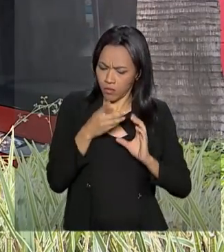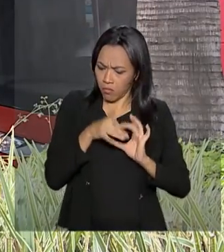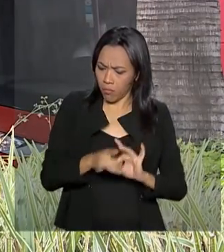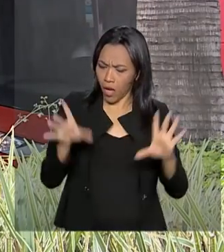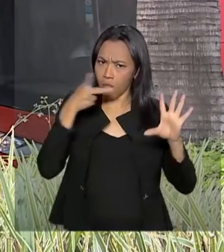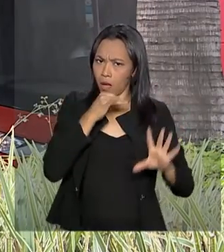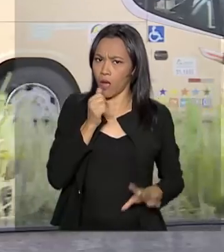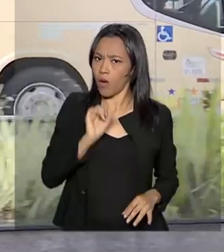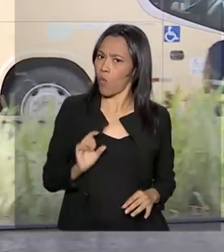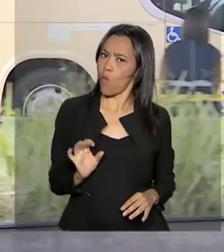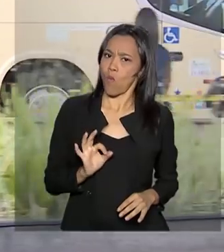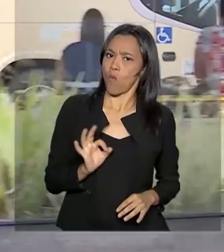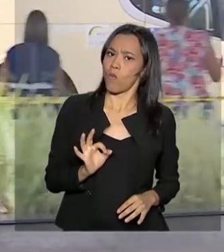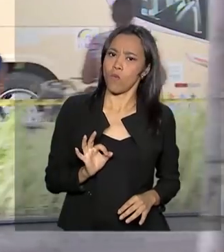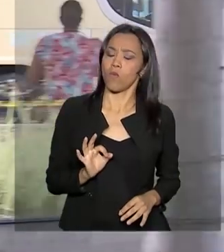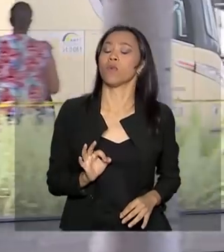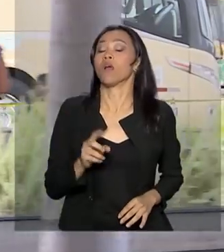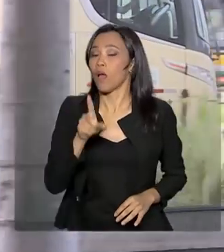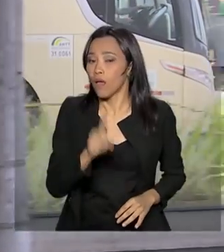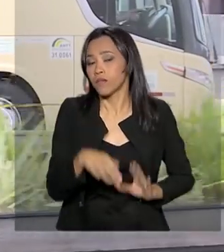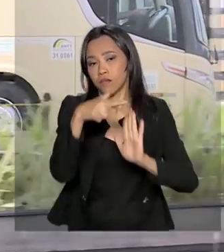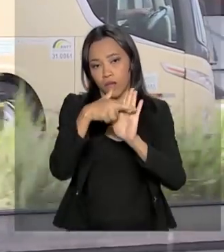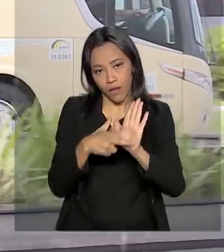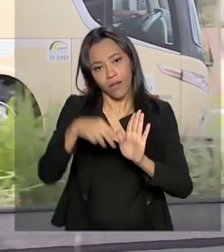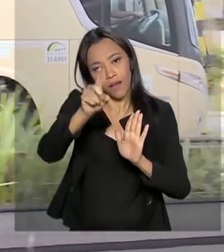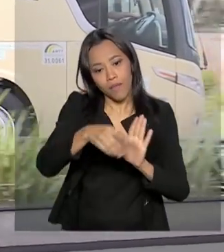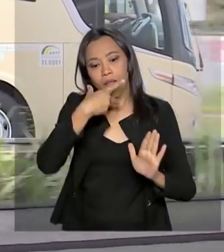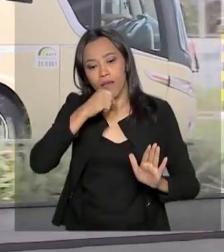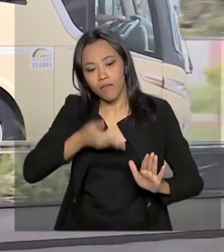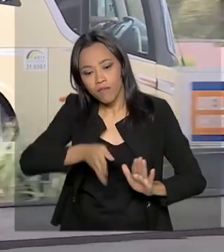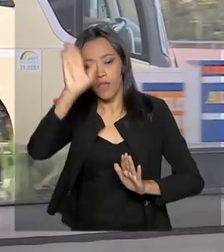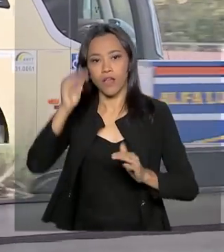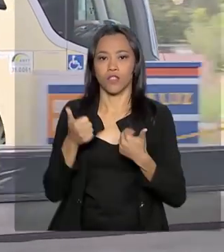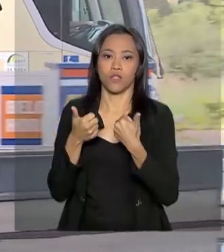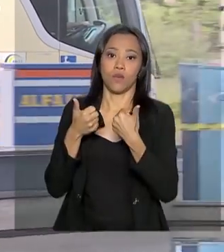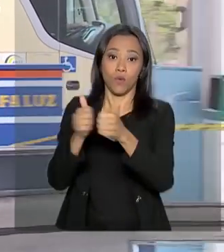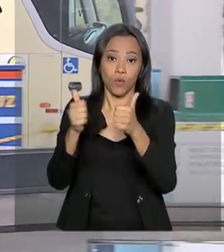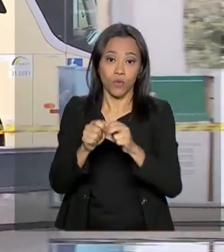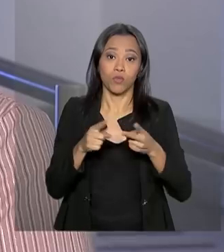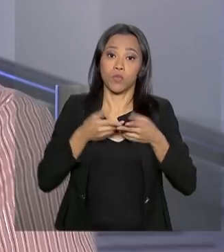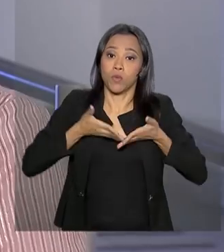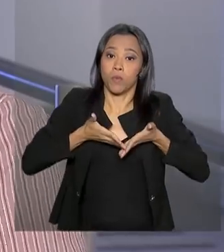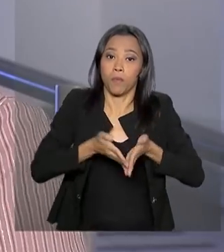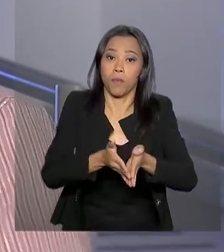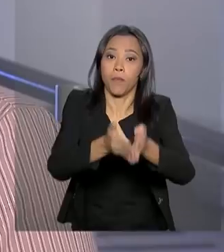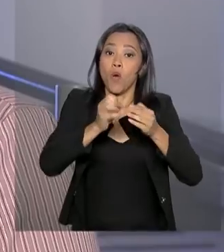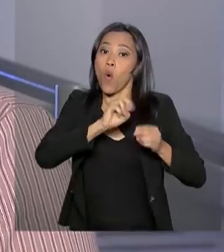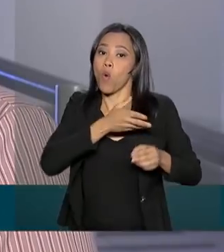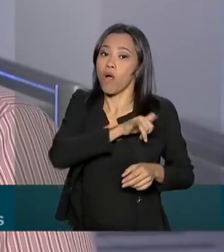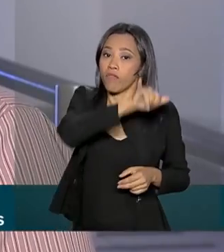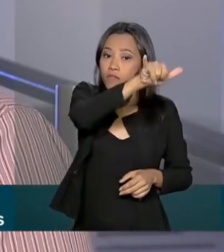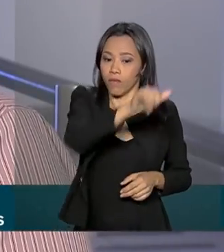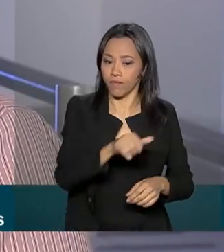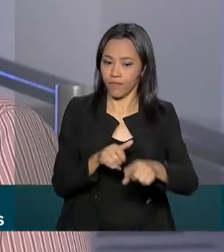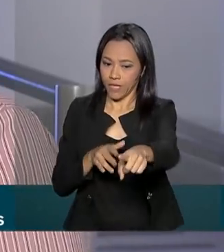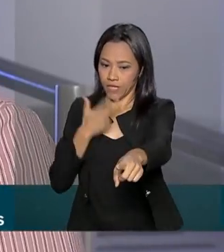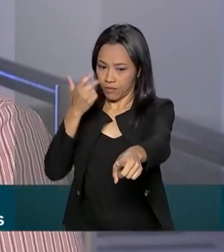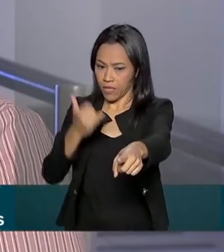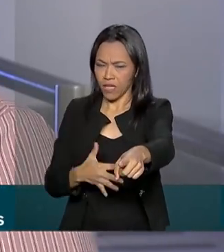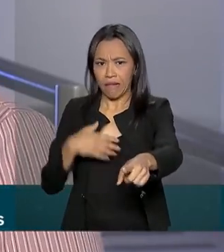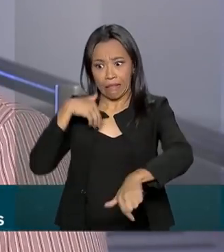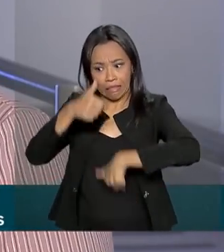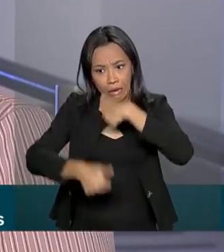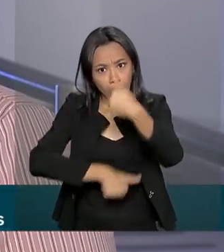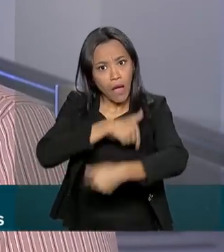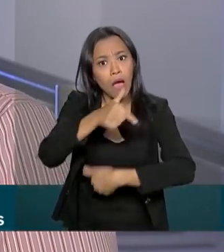ou responsáveis. A medida vale para quem vai de ônibus, barco ou avião. Vai dar um pouquinho mais de trabalho para os pais, mas